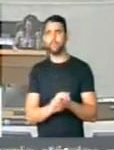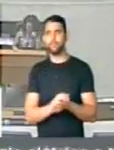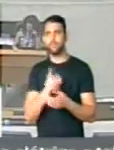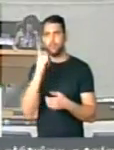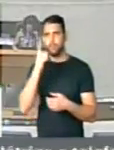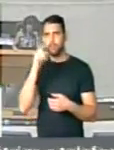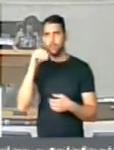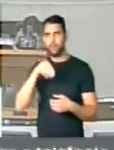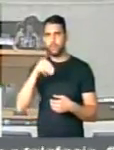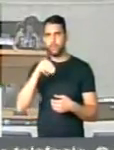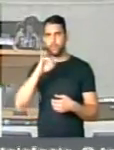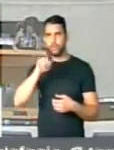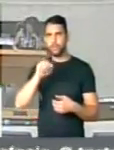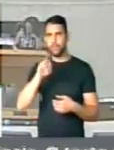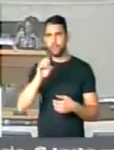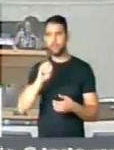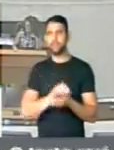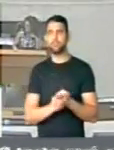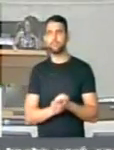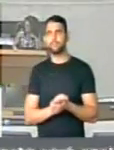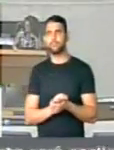um minuto para o Jacome.